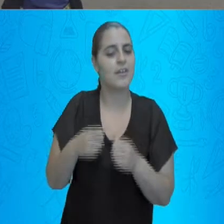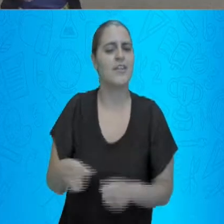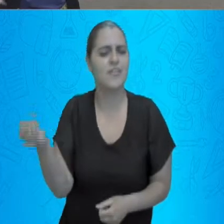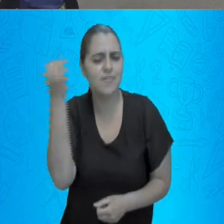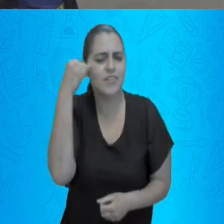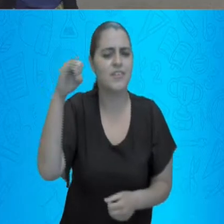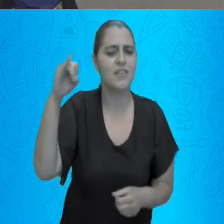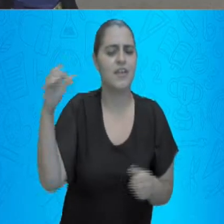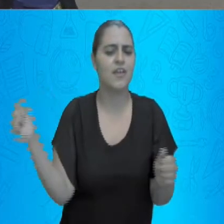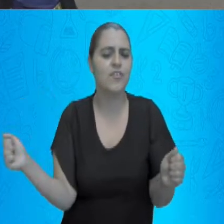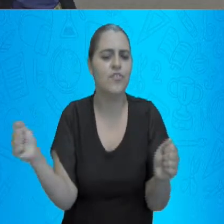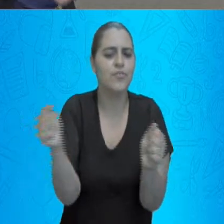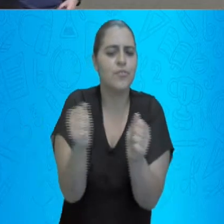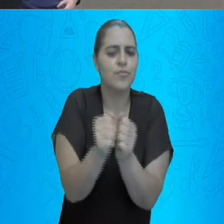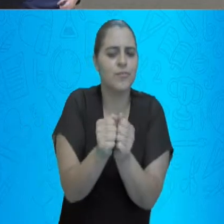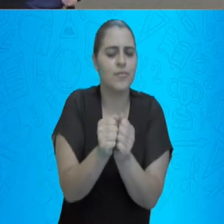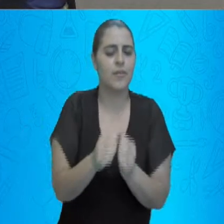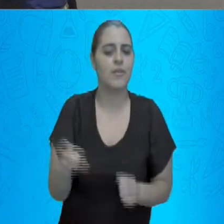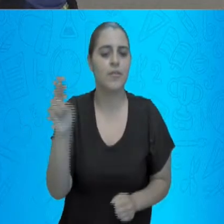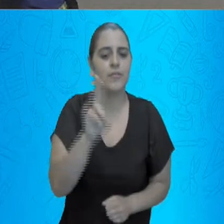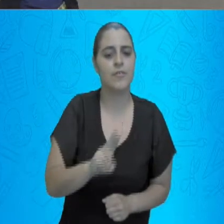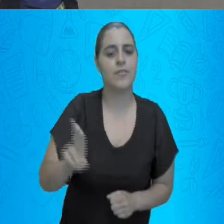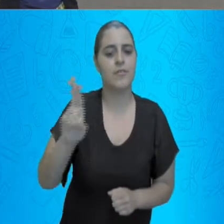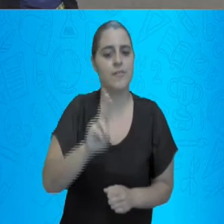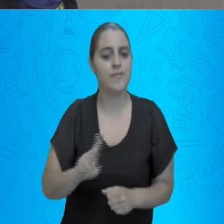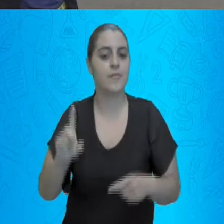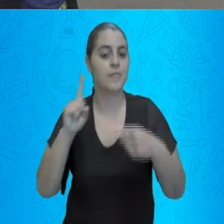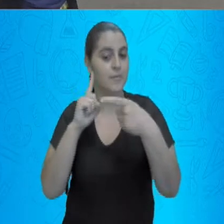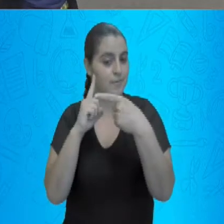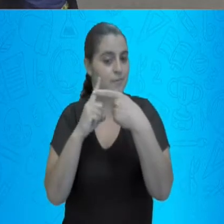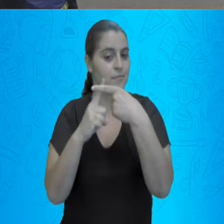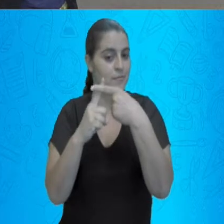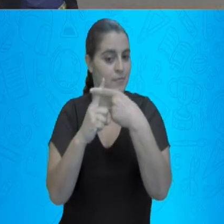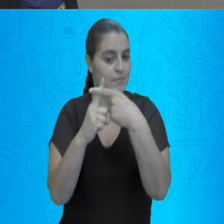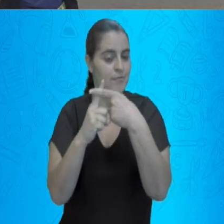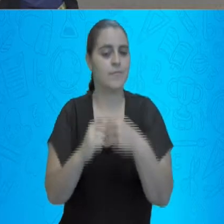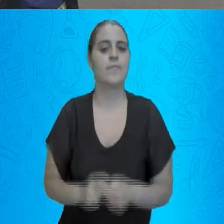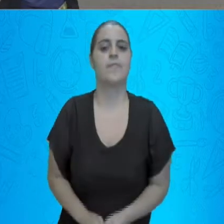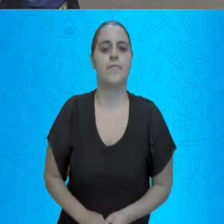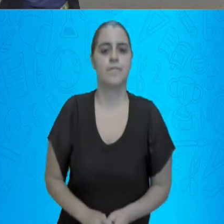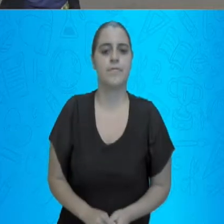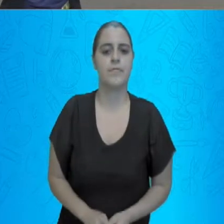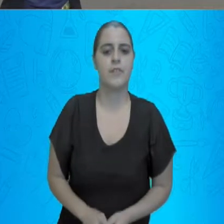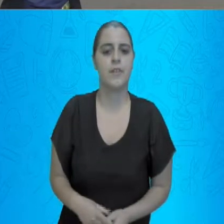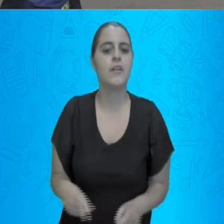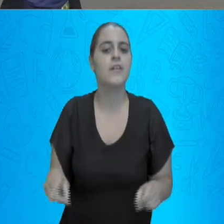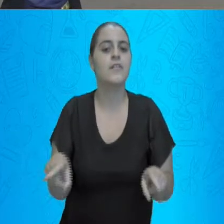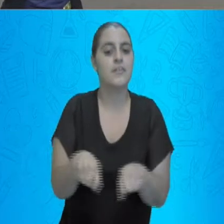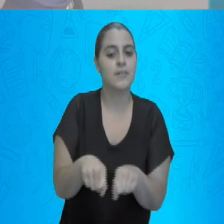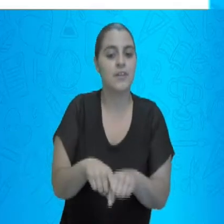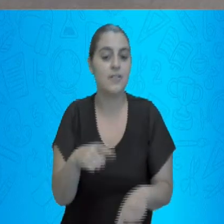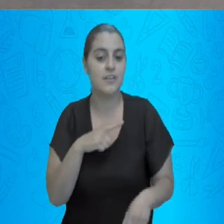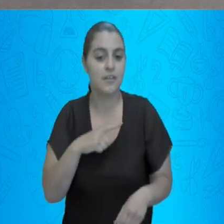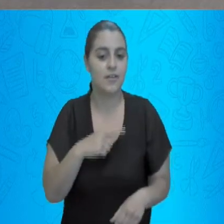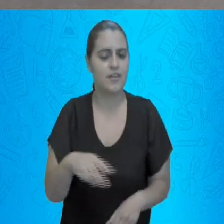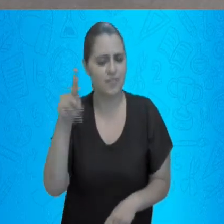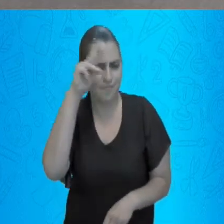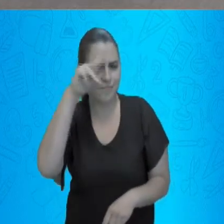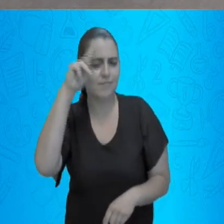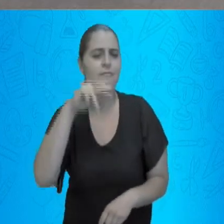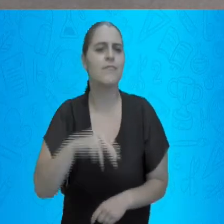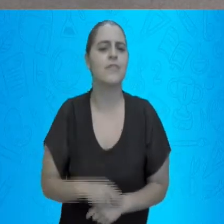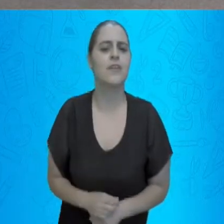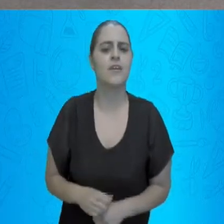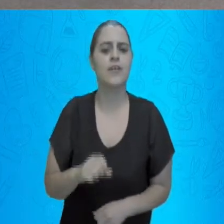a ideia de unir, nós usamos essa operação, que é a adição. E nós temos também que lembrar